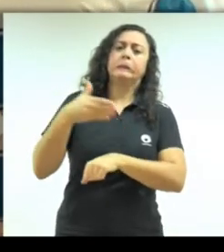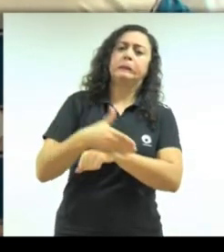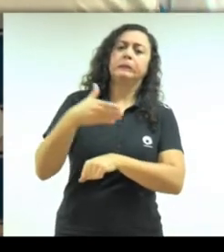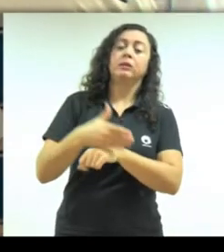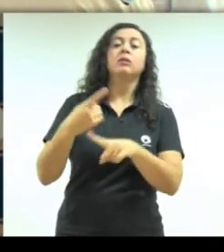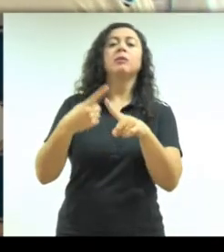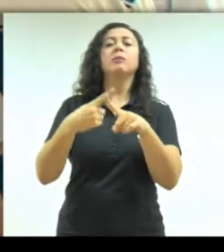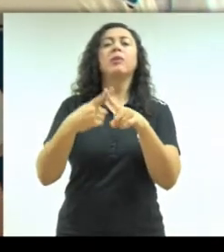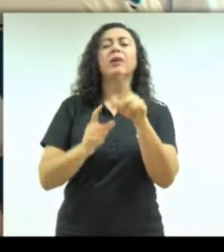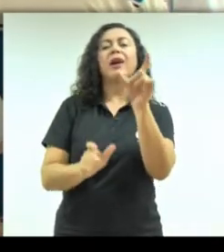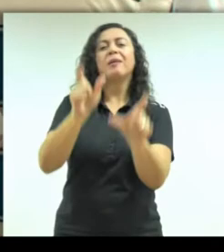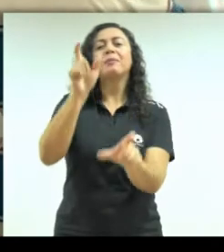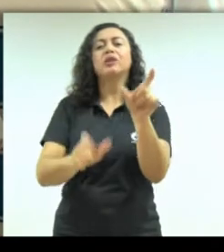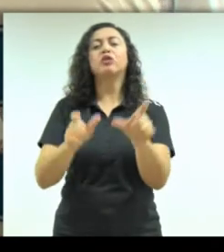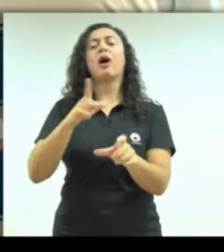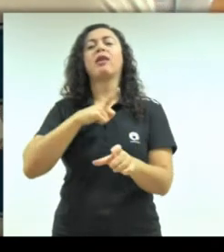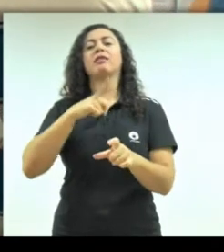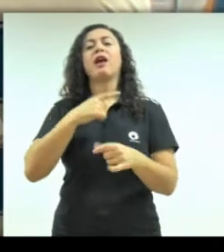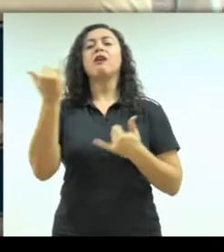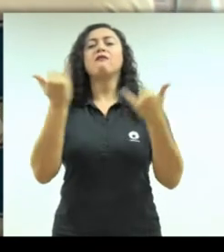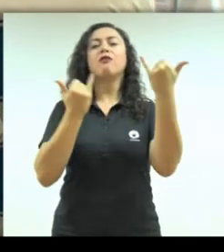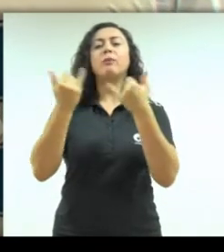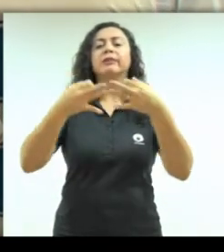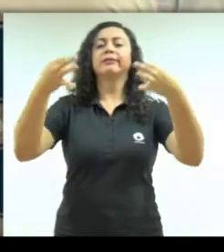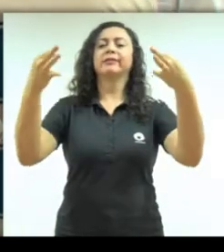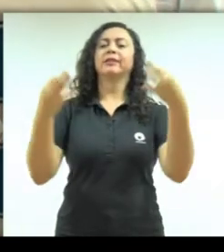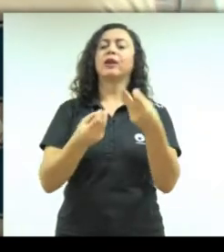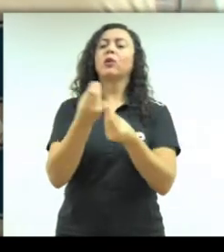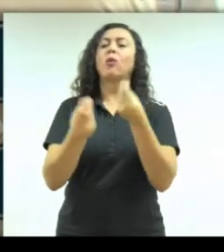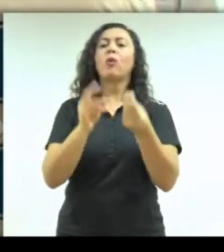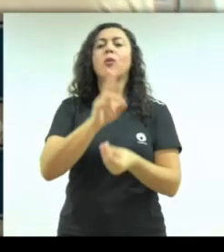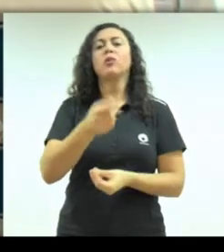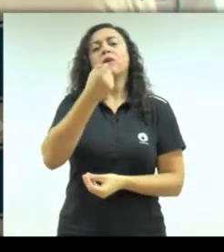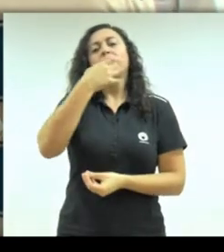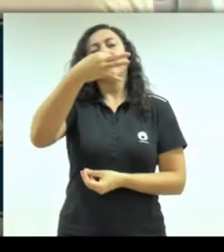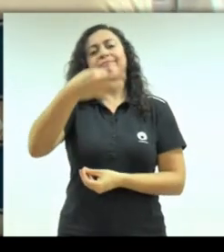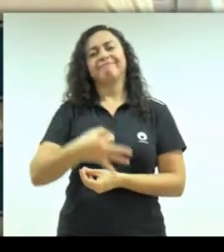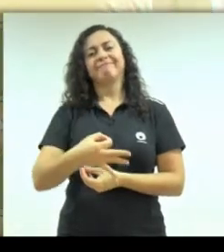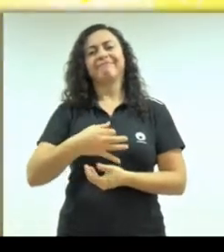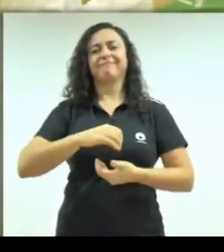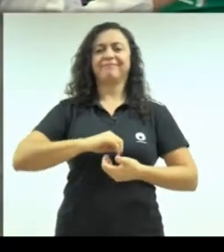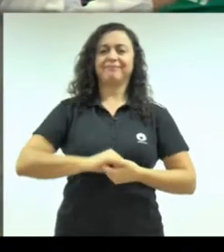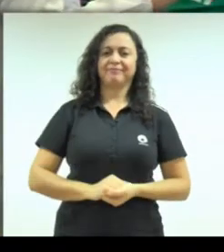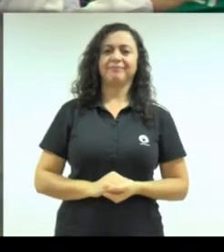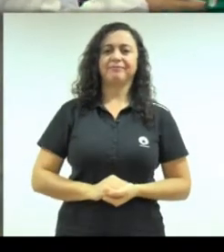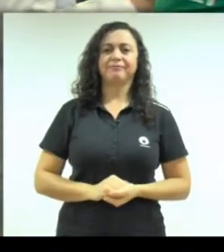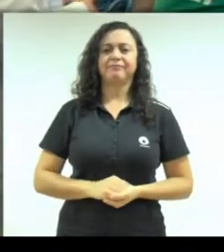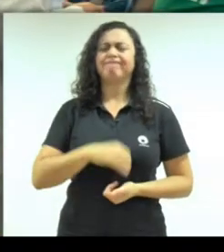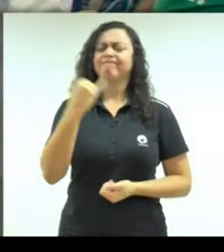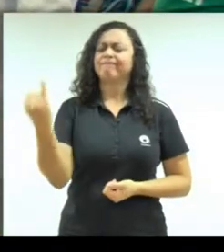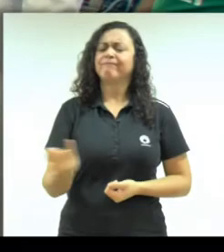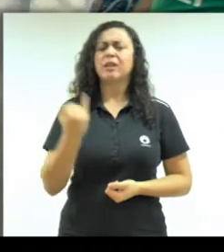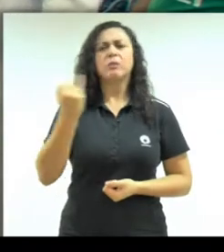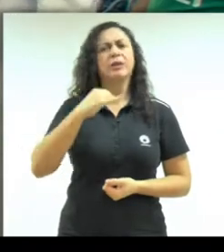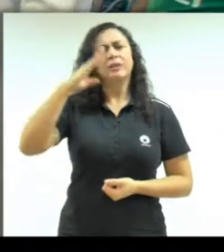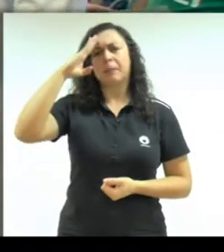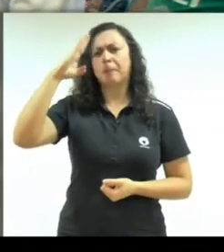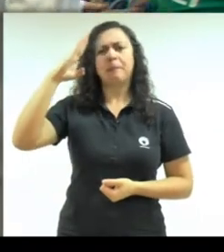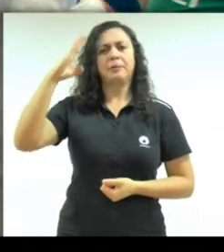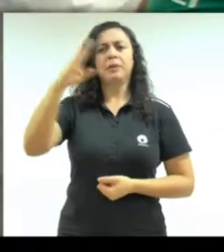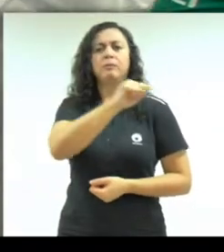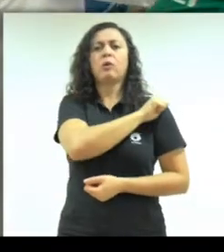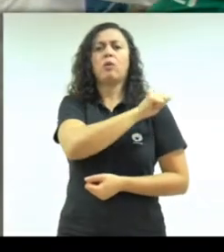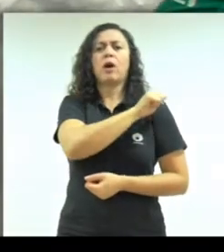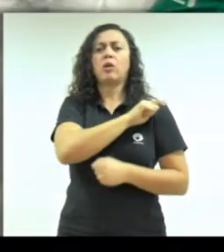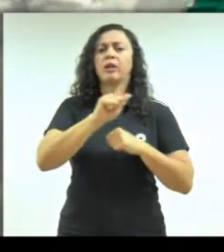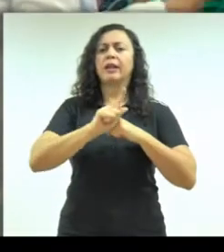terão, essas populações, uma orientação correta de como utilizar seus medicamentos. A importância principal para o aluno de graduação